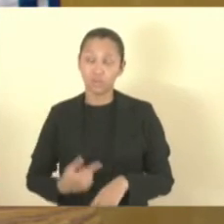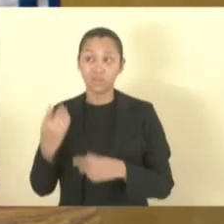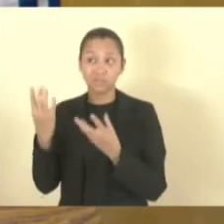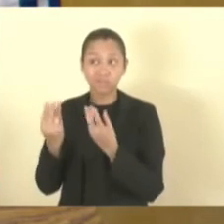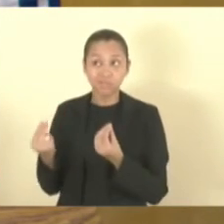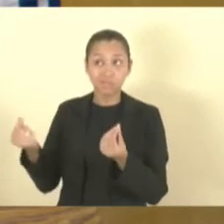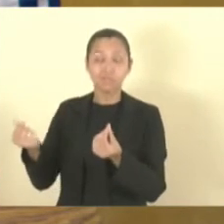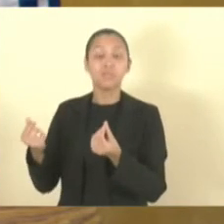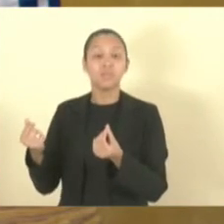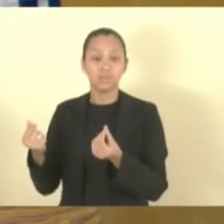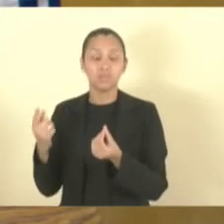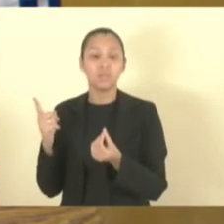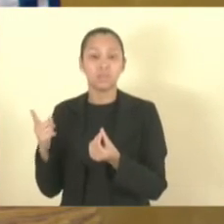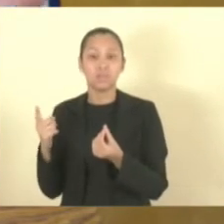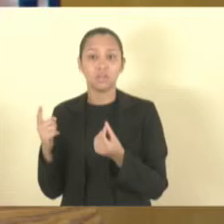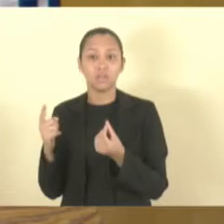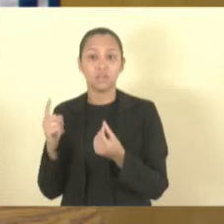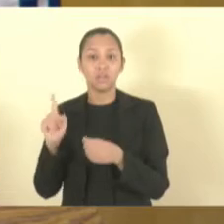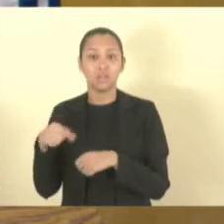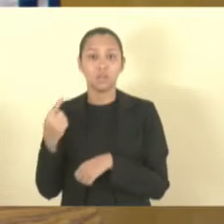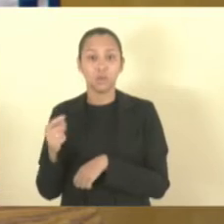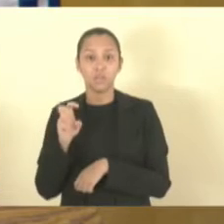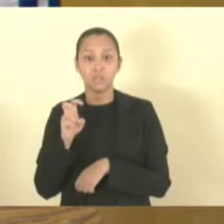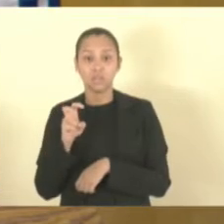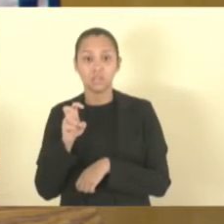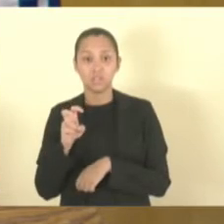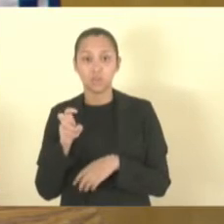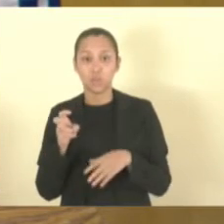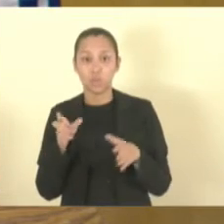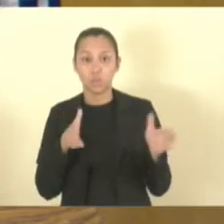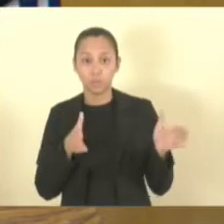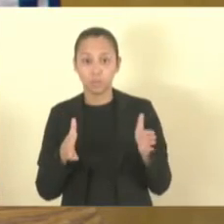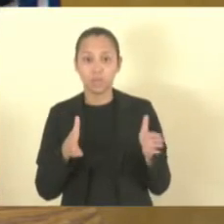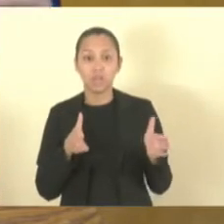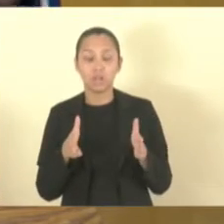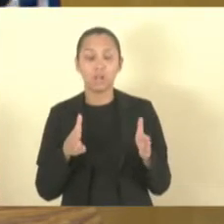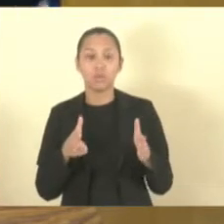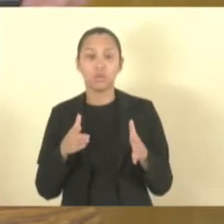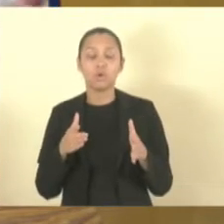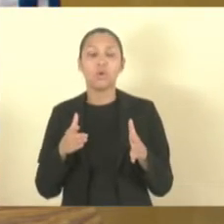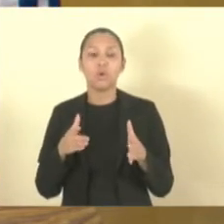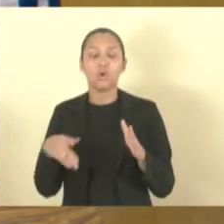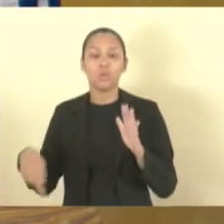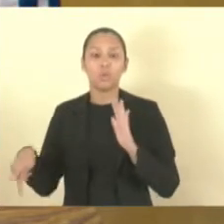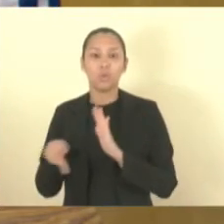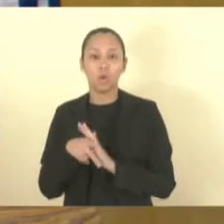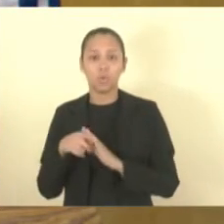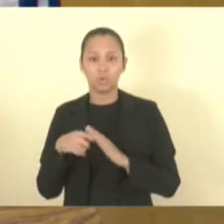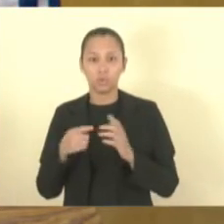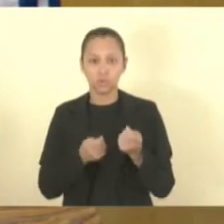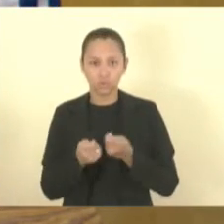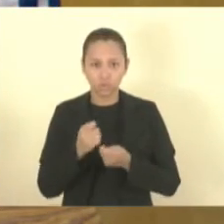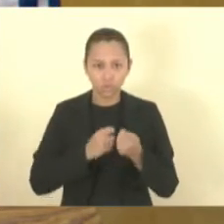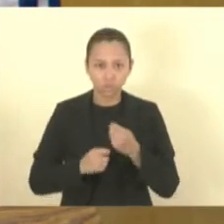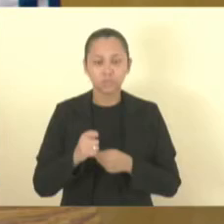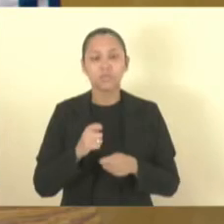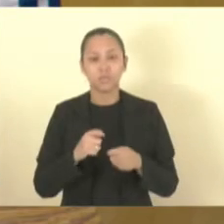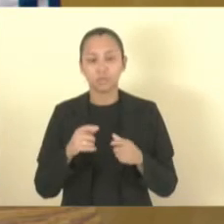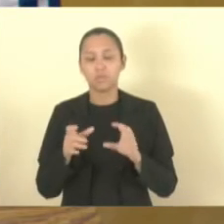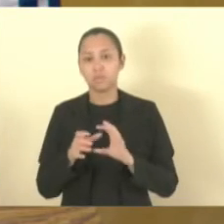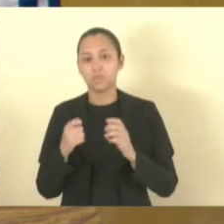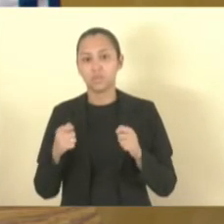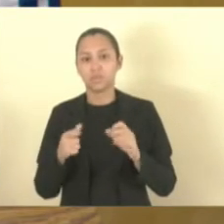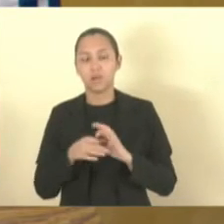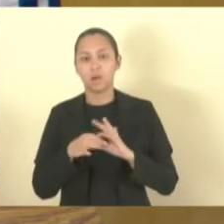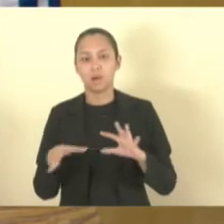e que definitivamente, após cinco gerações, cinco gestões governamentais, seja autorizado e seja